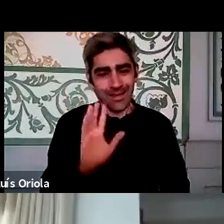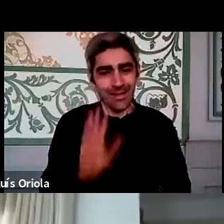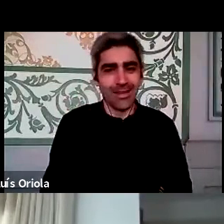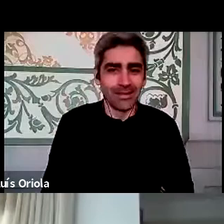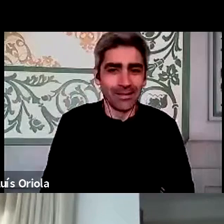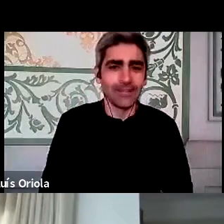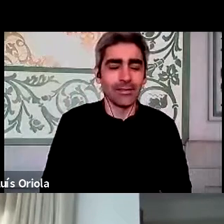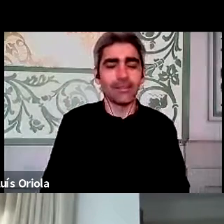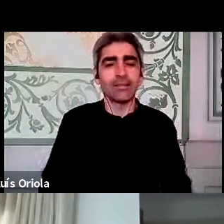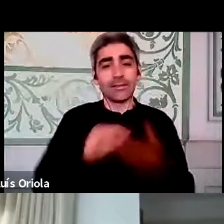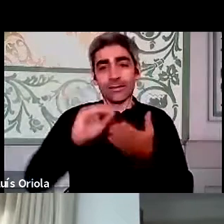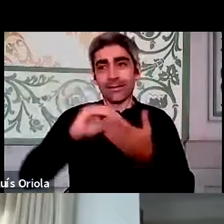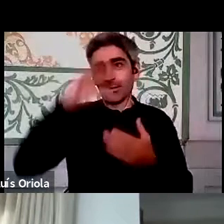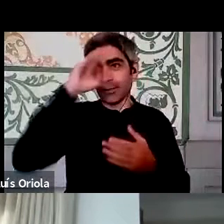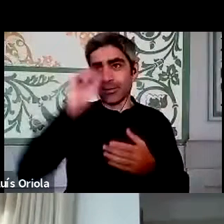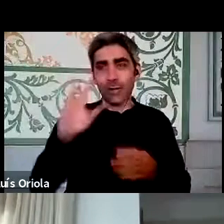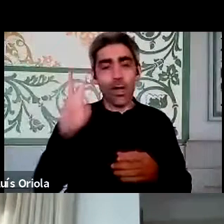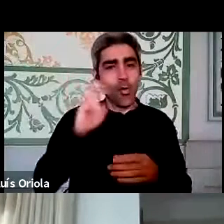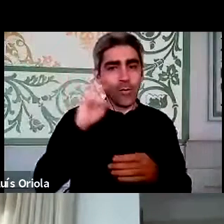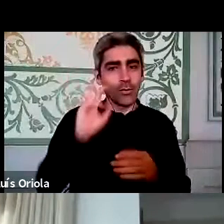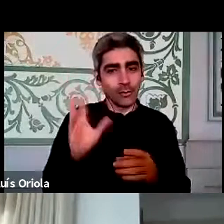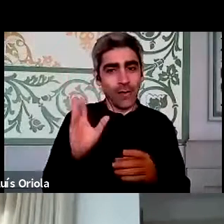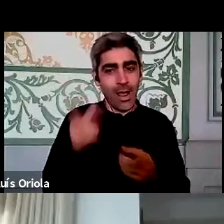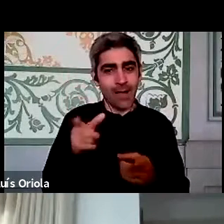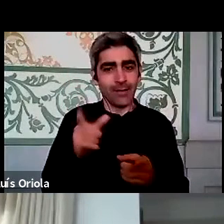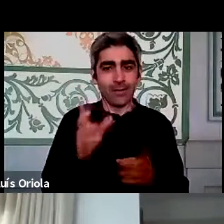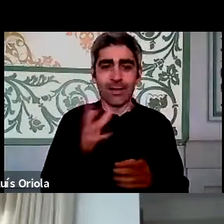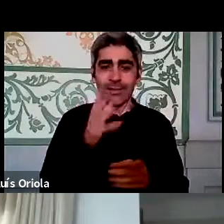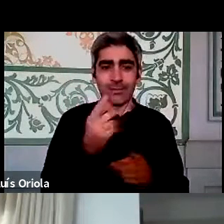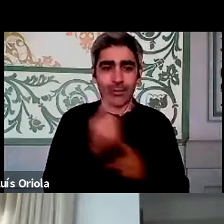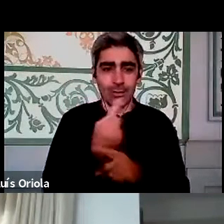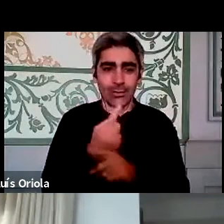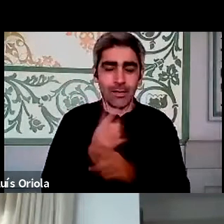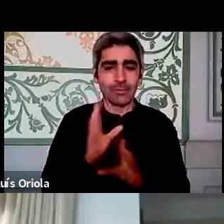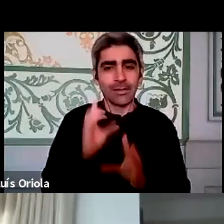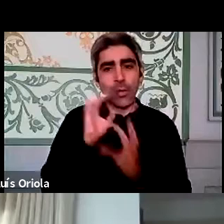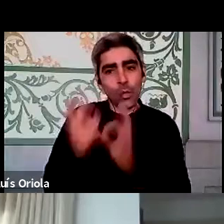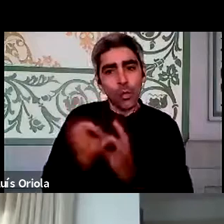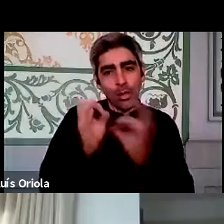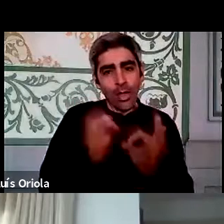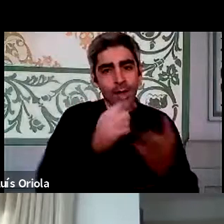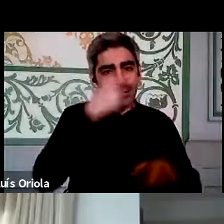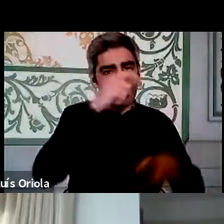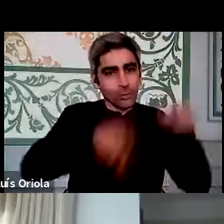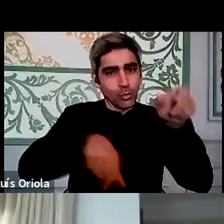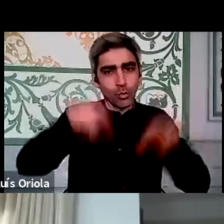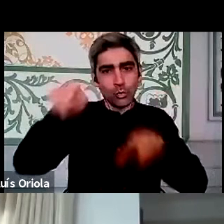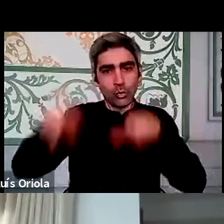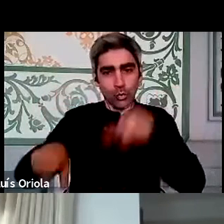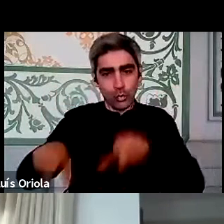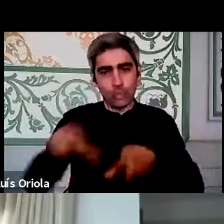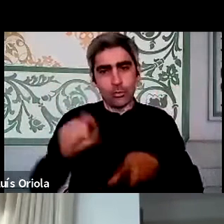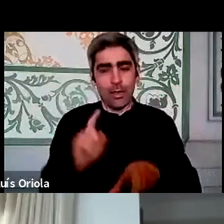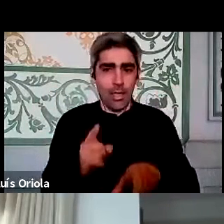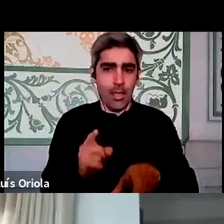O secretário de Estado já me ouviu e portanto já pôs-se aqui a dizer que nós temos que cuidar das pessoas e cuidar das pessoas também passa por